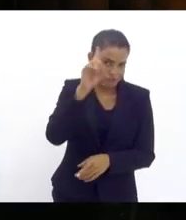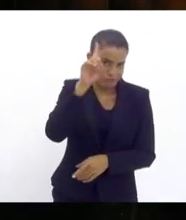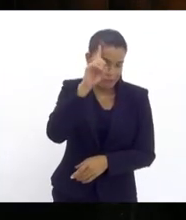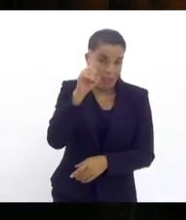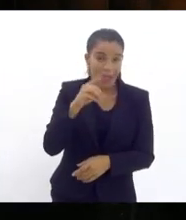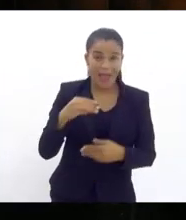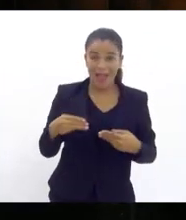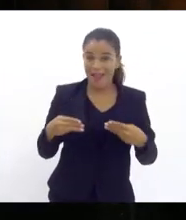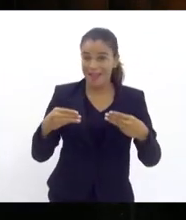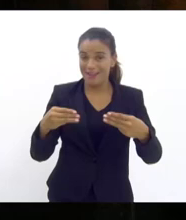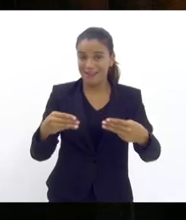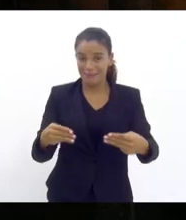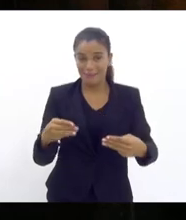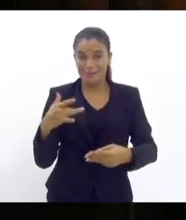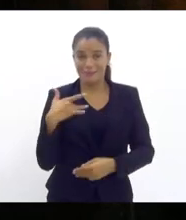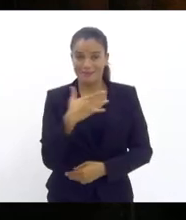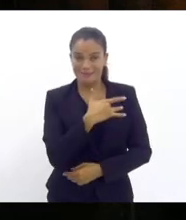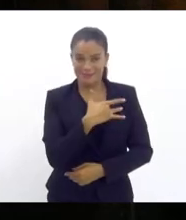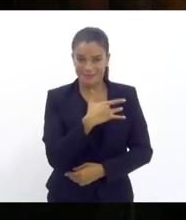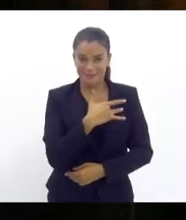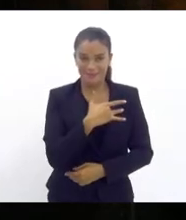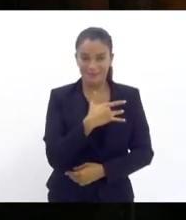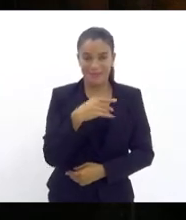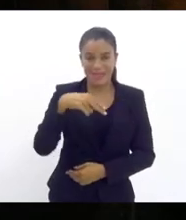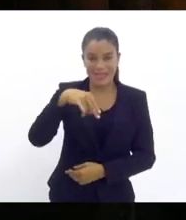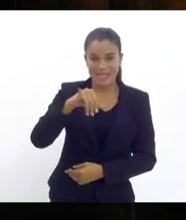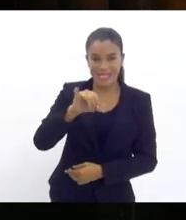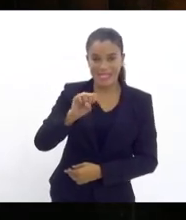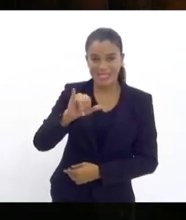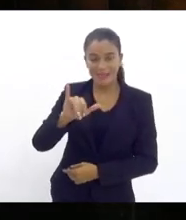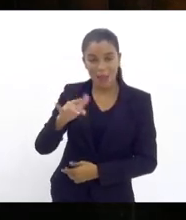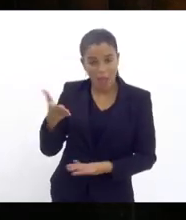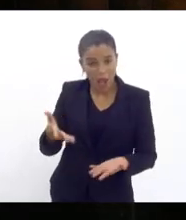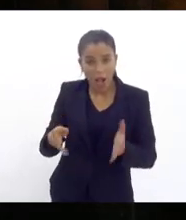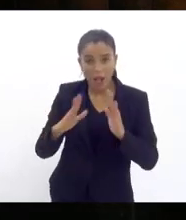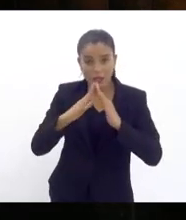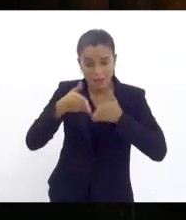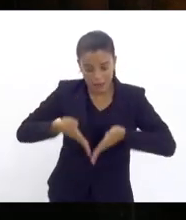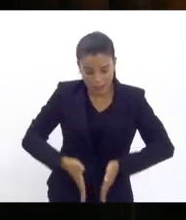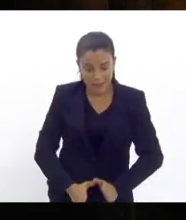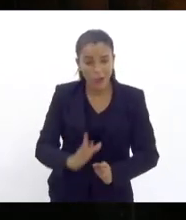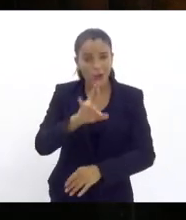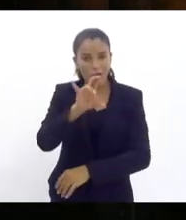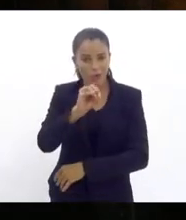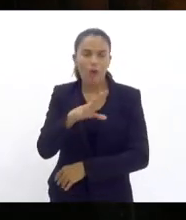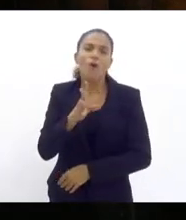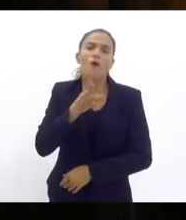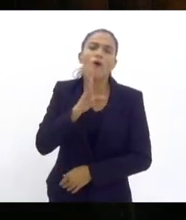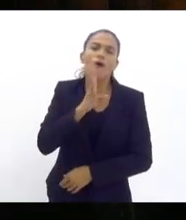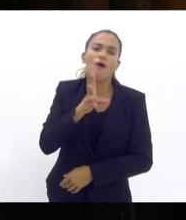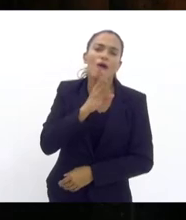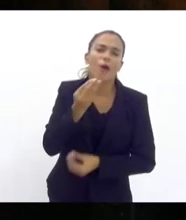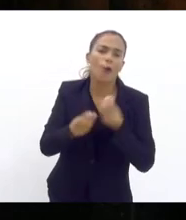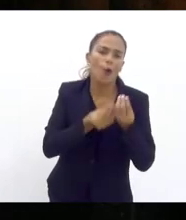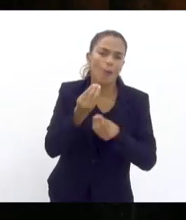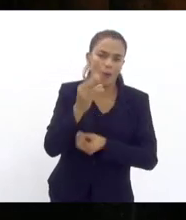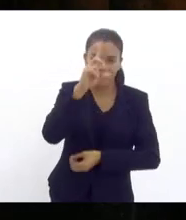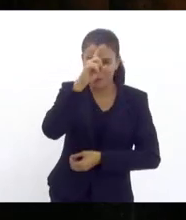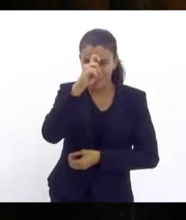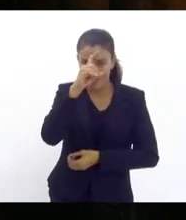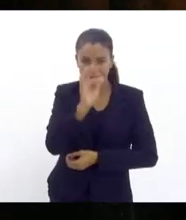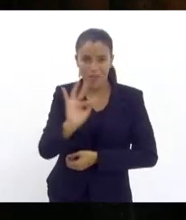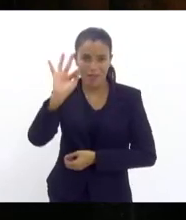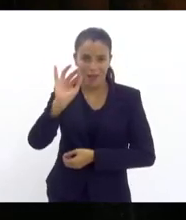ministra da saúde a Nise é aqui do Rio de Janeiro conhece o drama dos seis hospitais federais